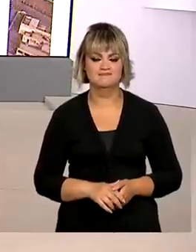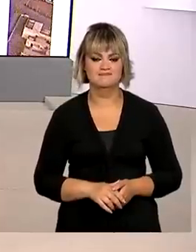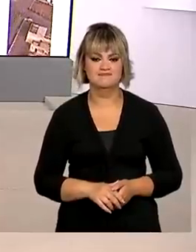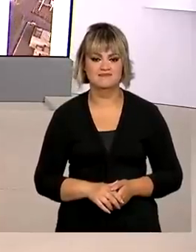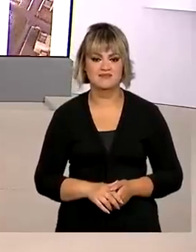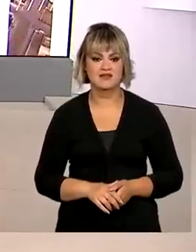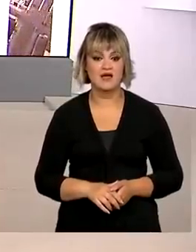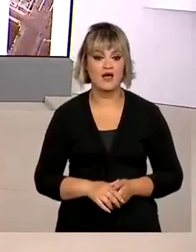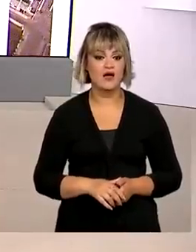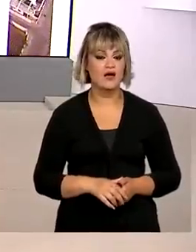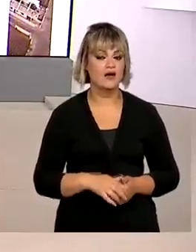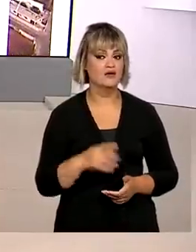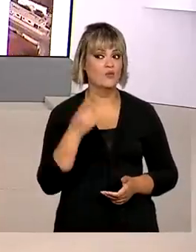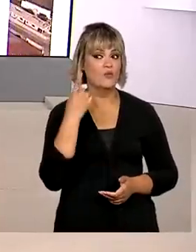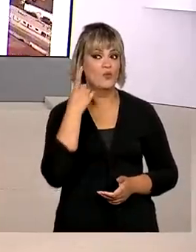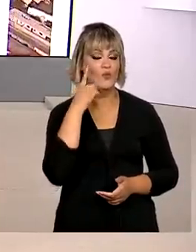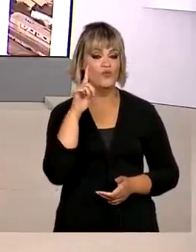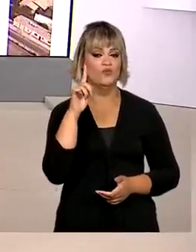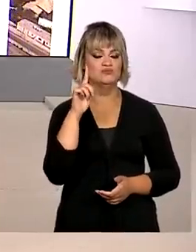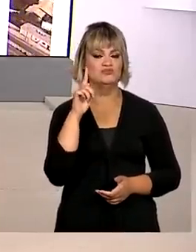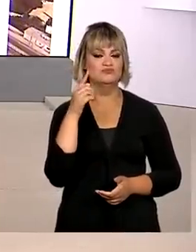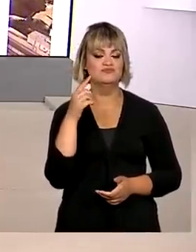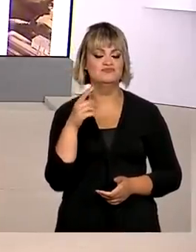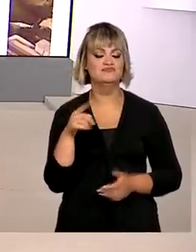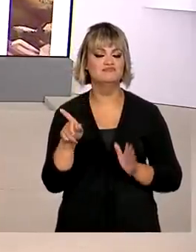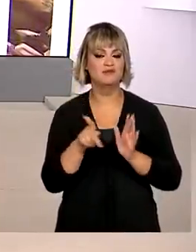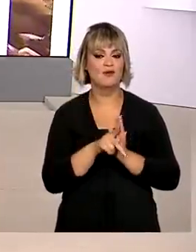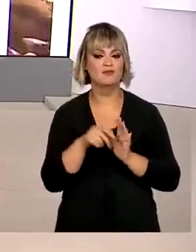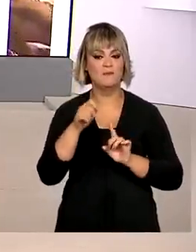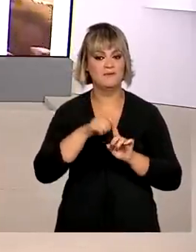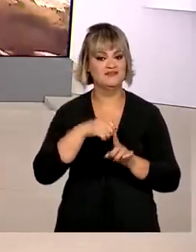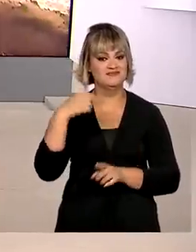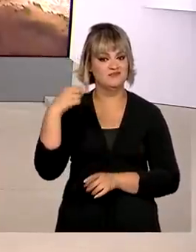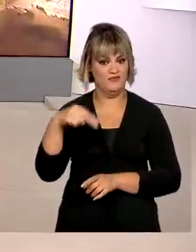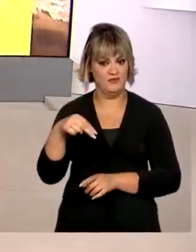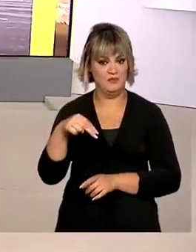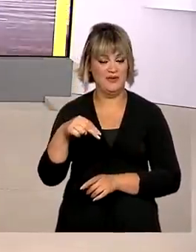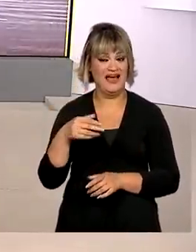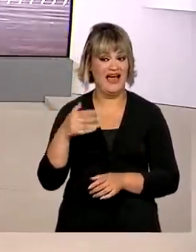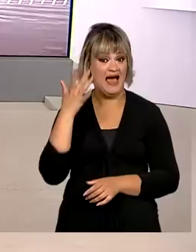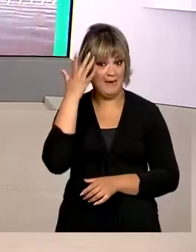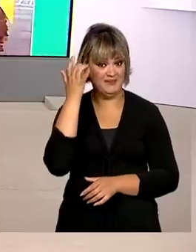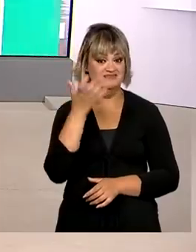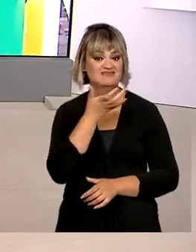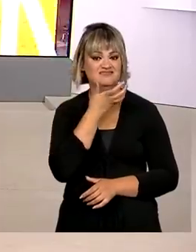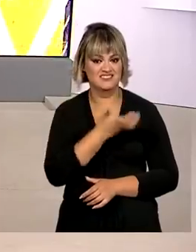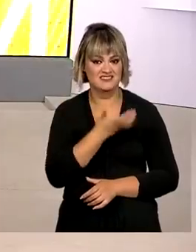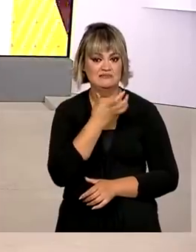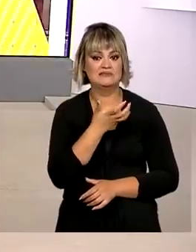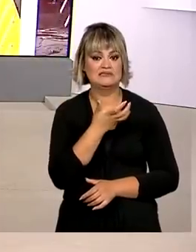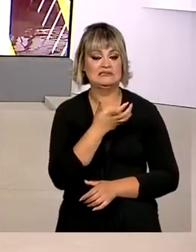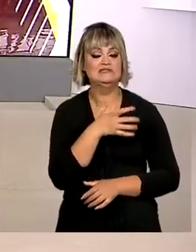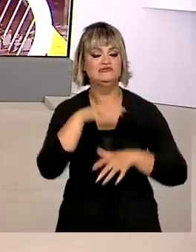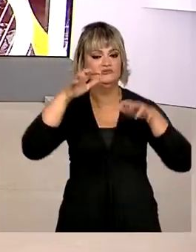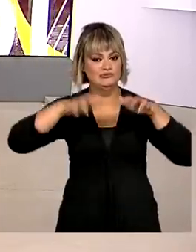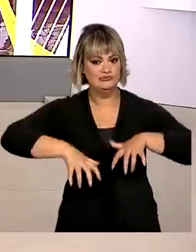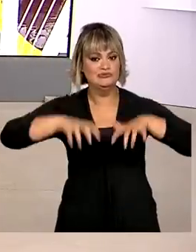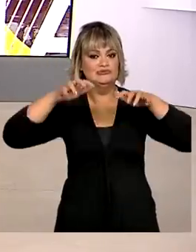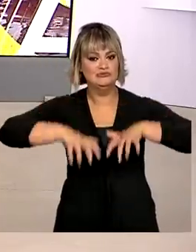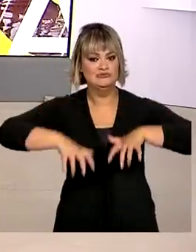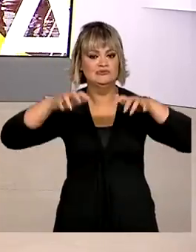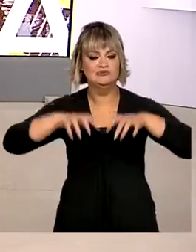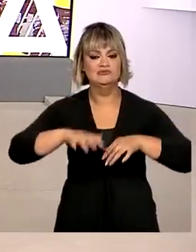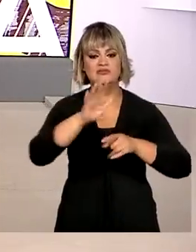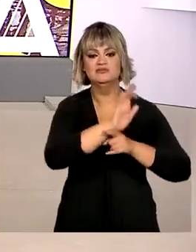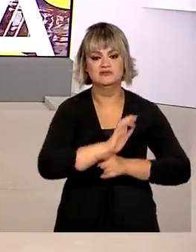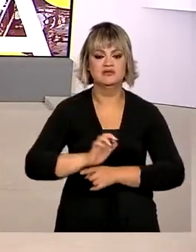Estamos no último dia de novembro e a chegada de dezembro deve ser marcada por chuvas intensas em alguns